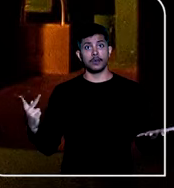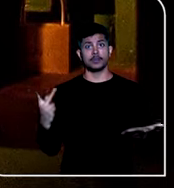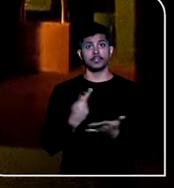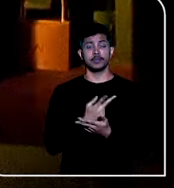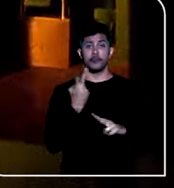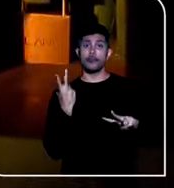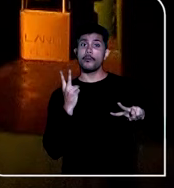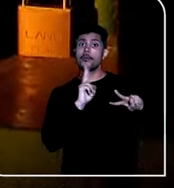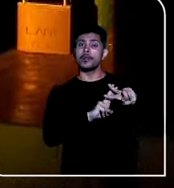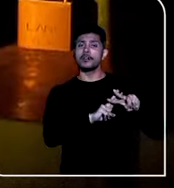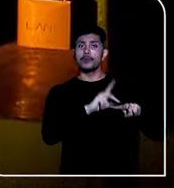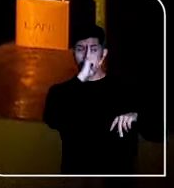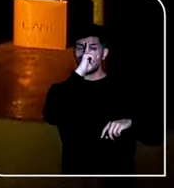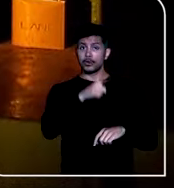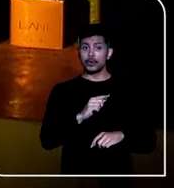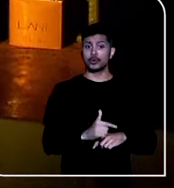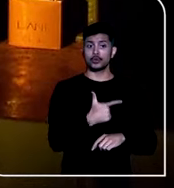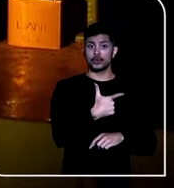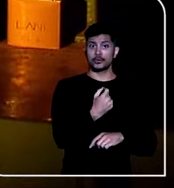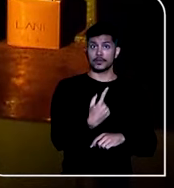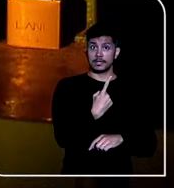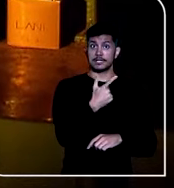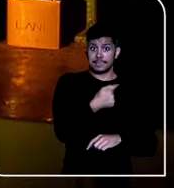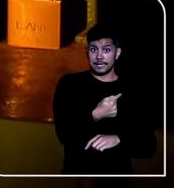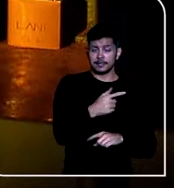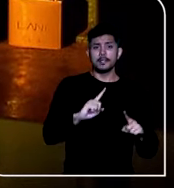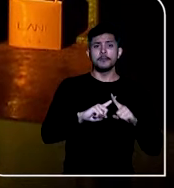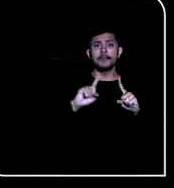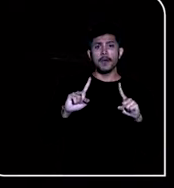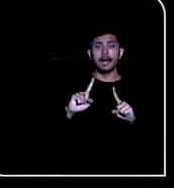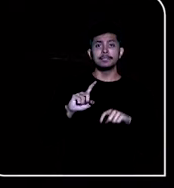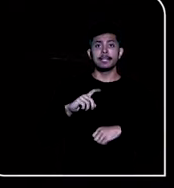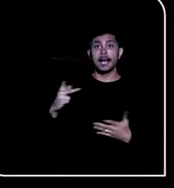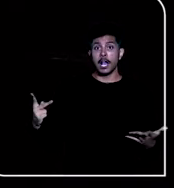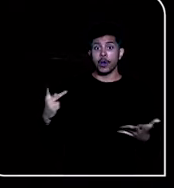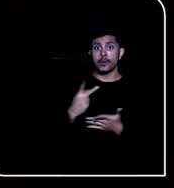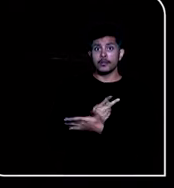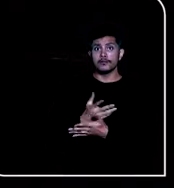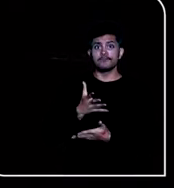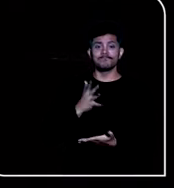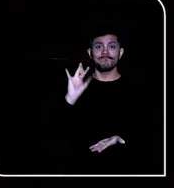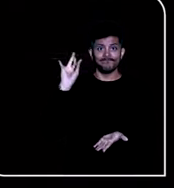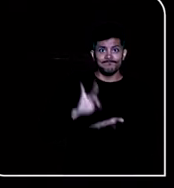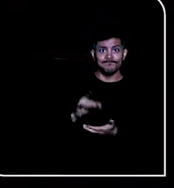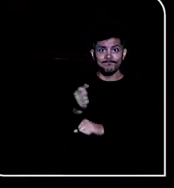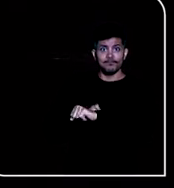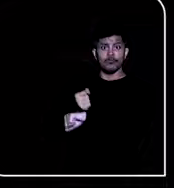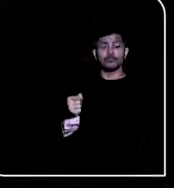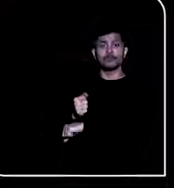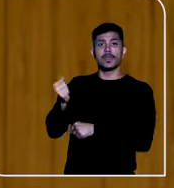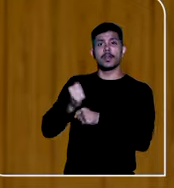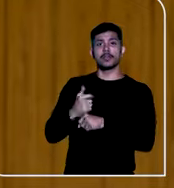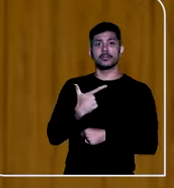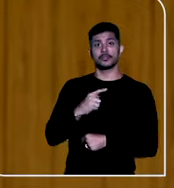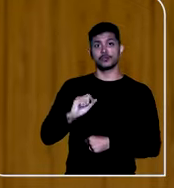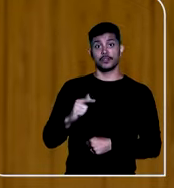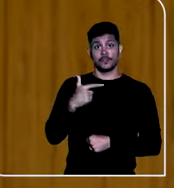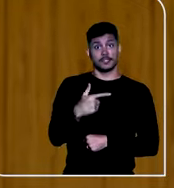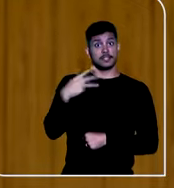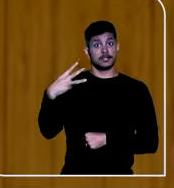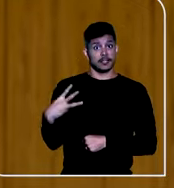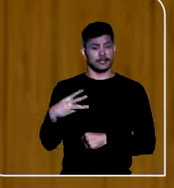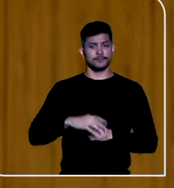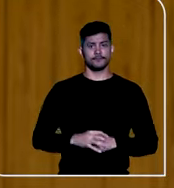teve prisão civil decretada em 2017, mas o mandado só foi cumprido em 2023. No habeas